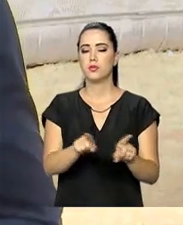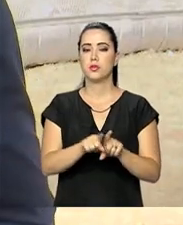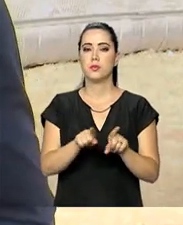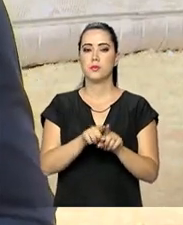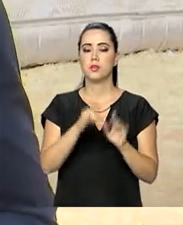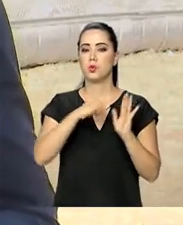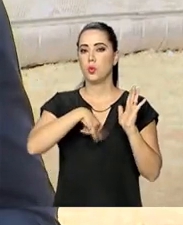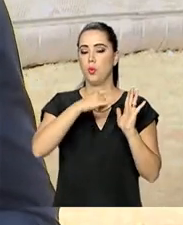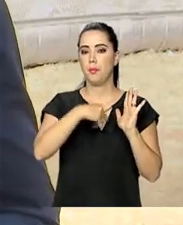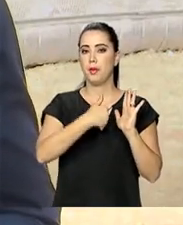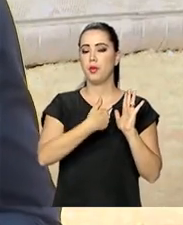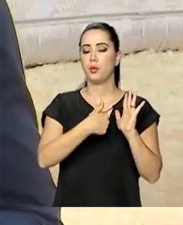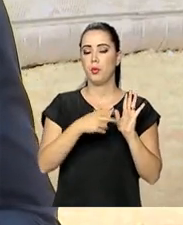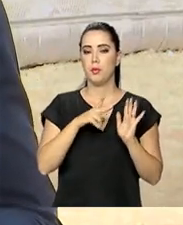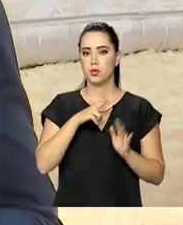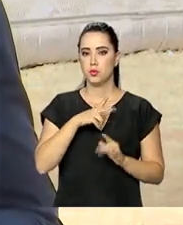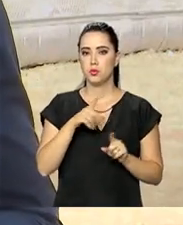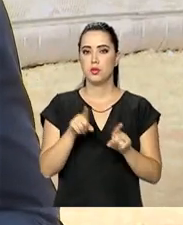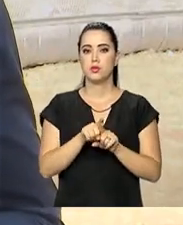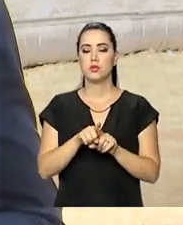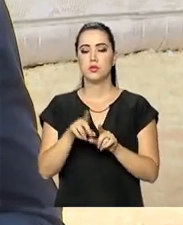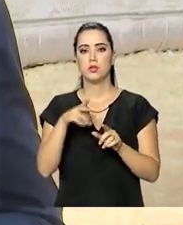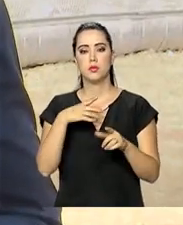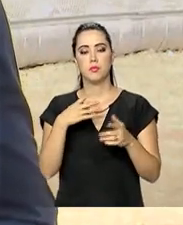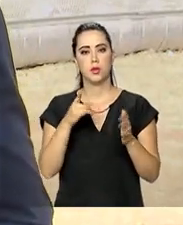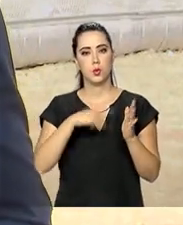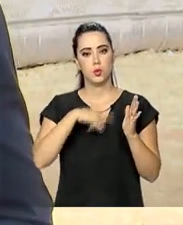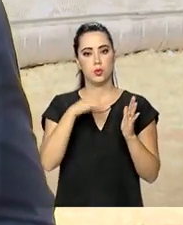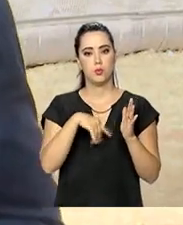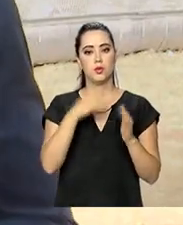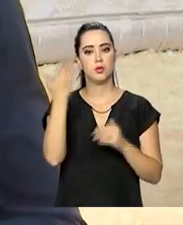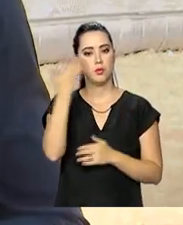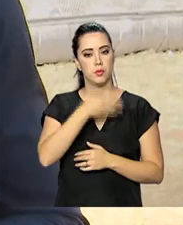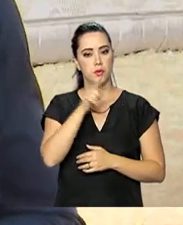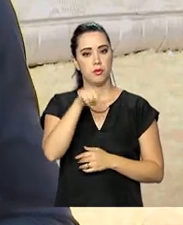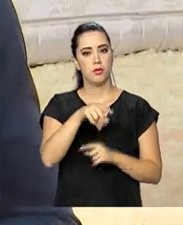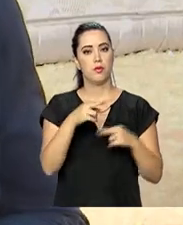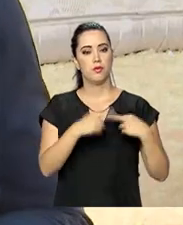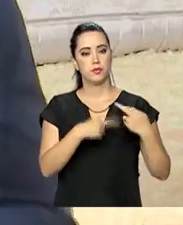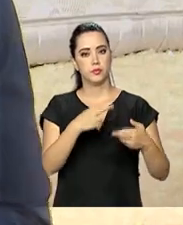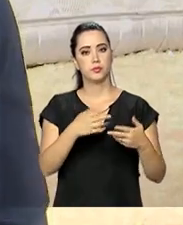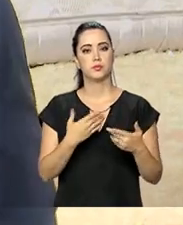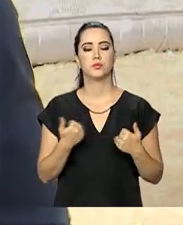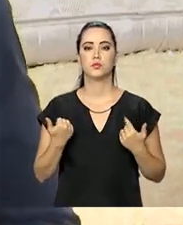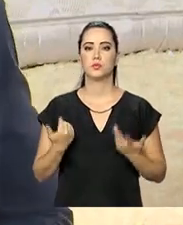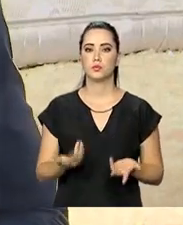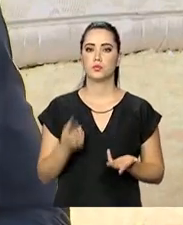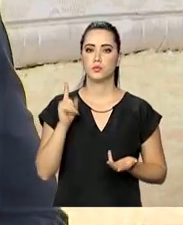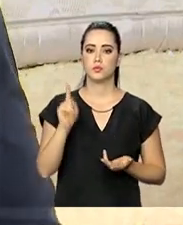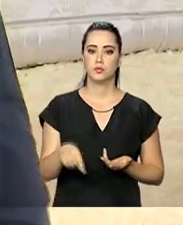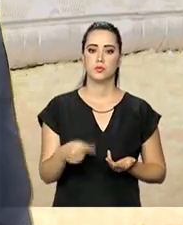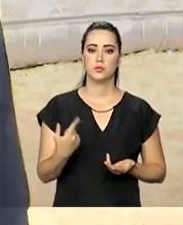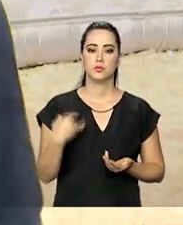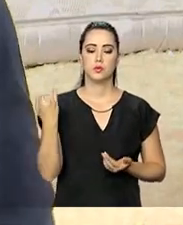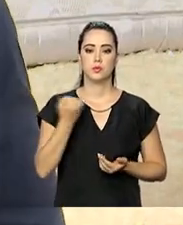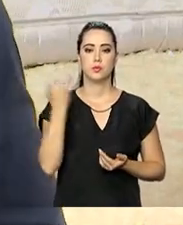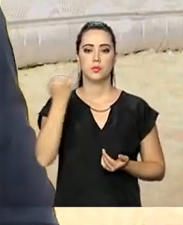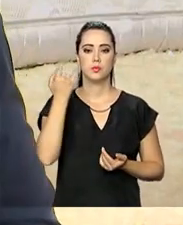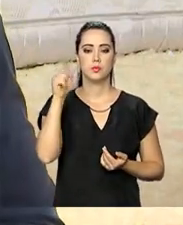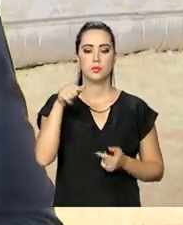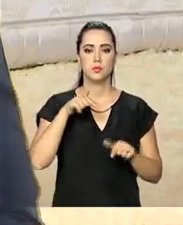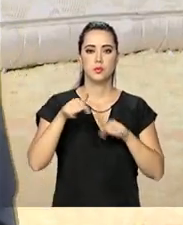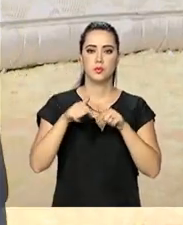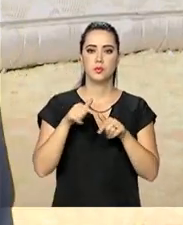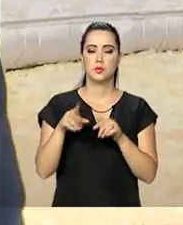documentos de identificação pessoal e um documento que comprove a condição de herdeiro. Portanto, Roberto, a importância do